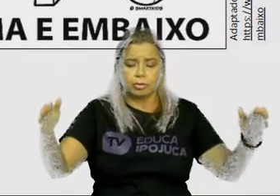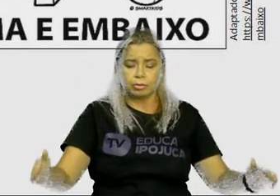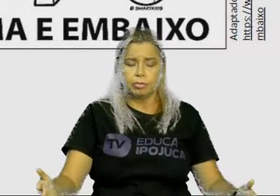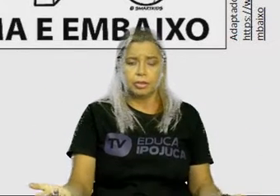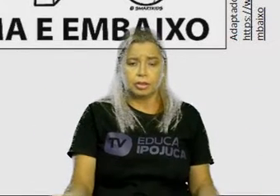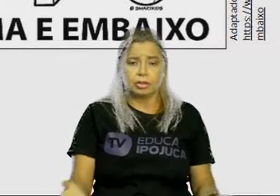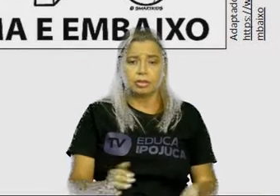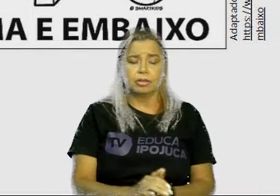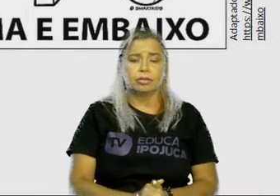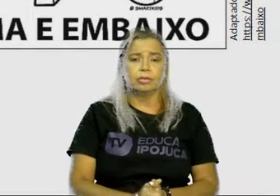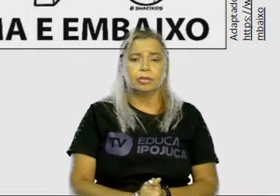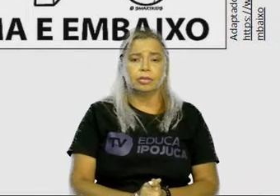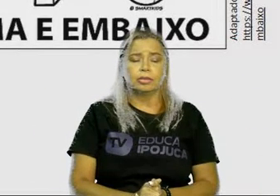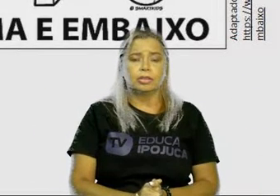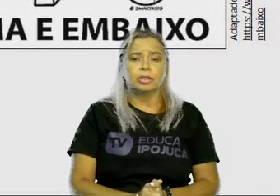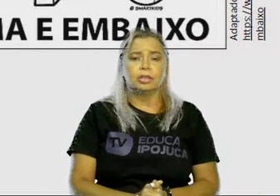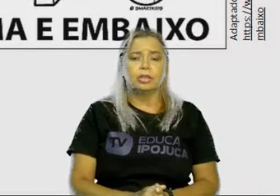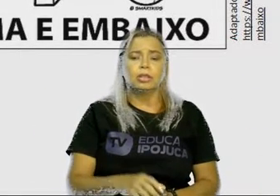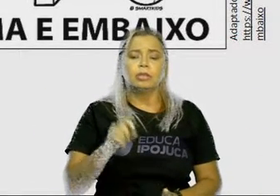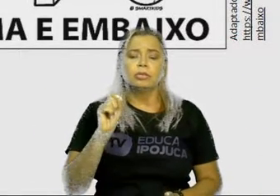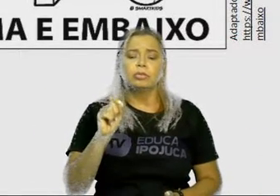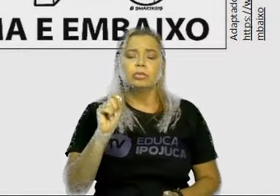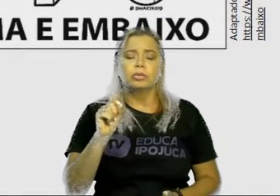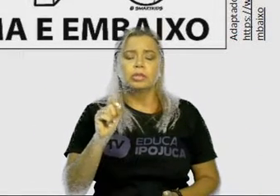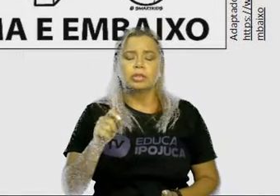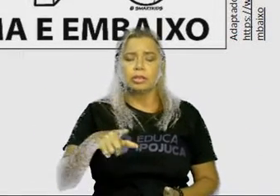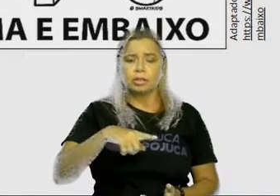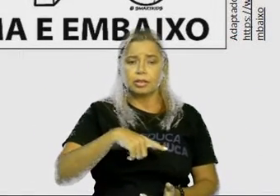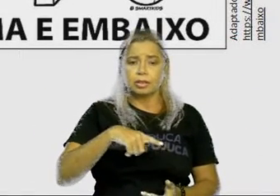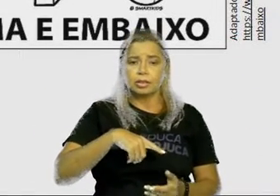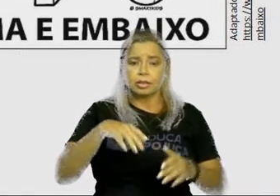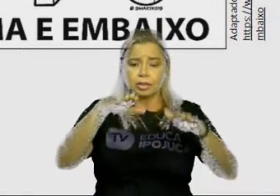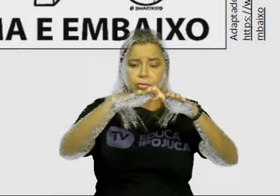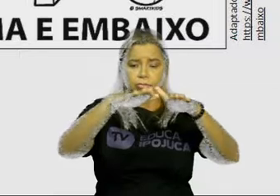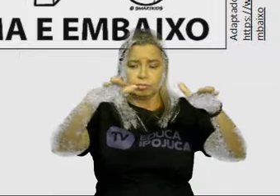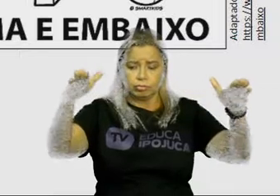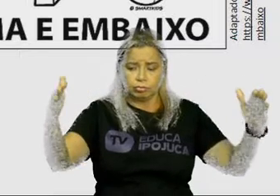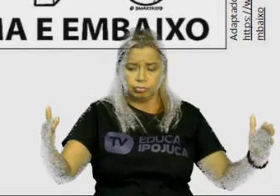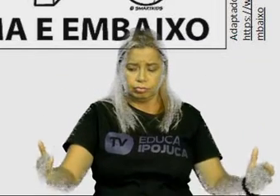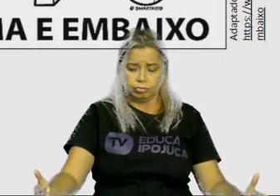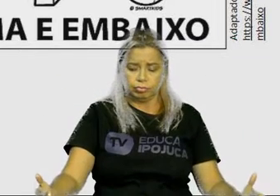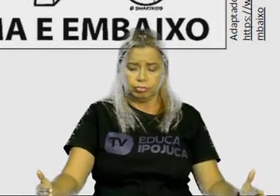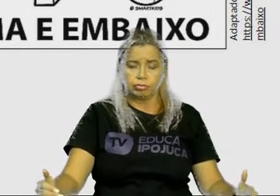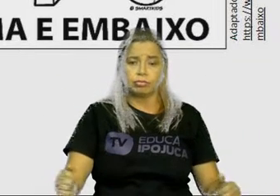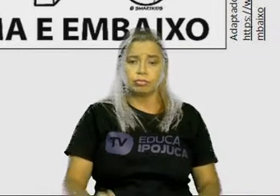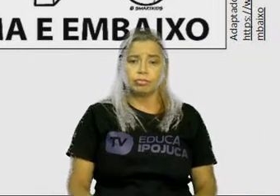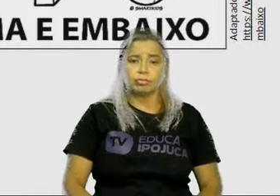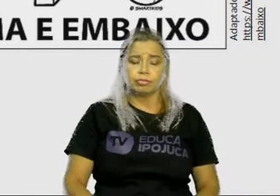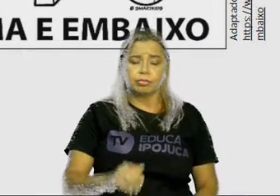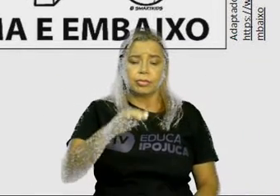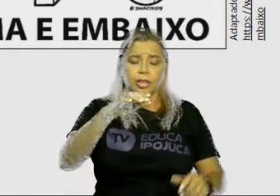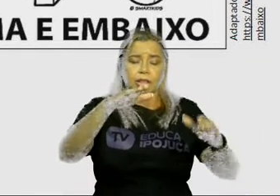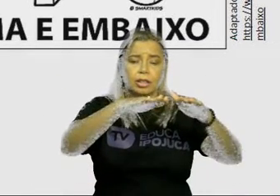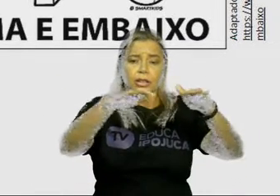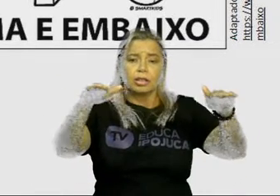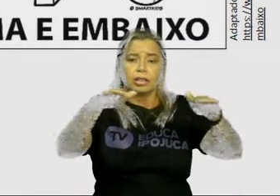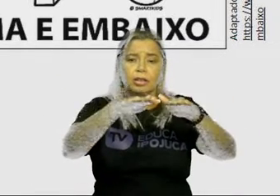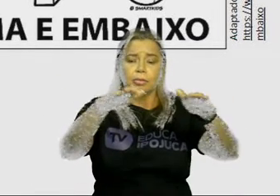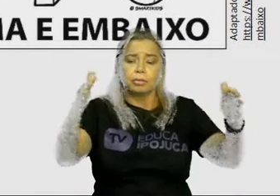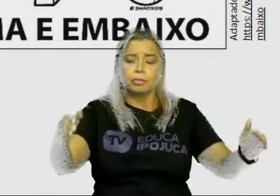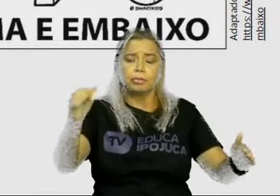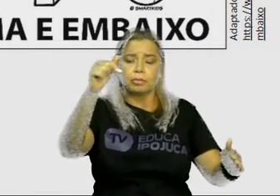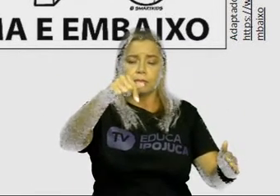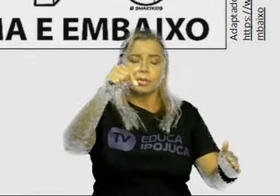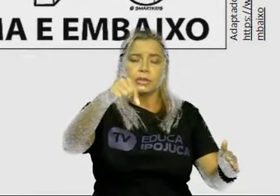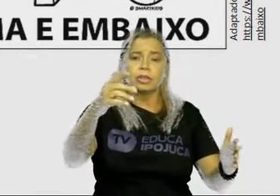com a imagem, o que temos em cima? Em cima de quem? Eu não disse que é em relação à mesa? A